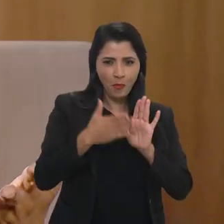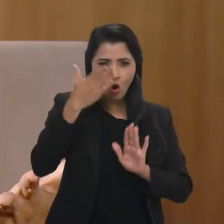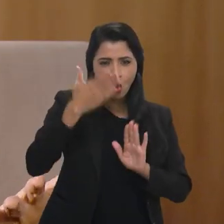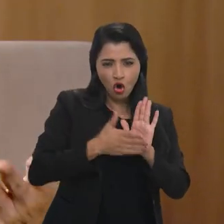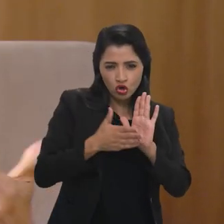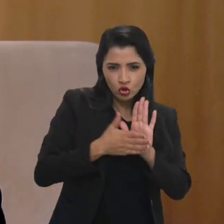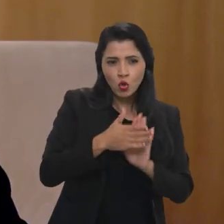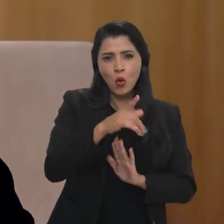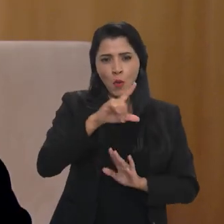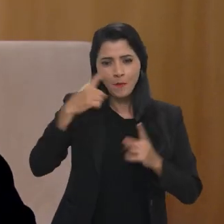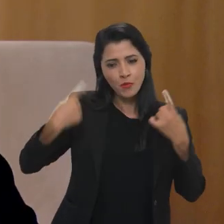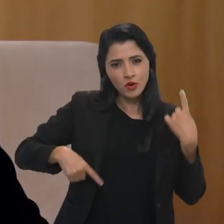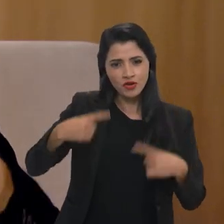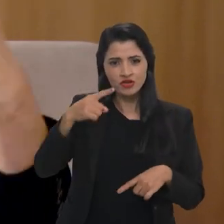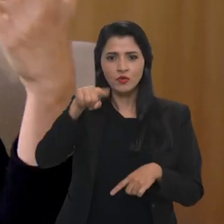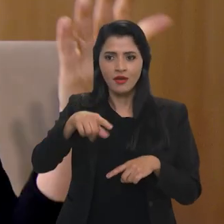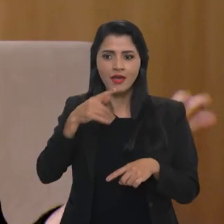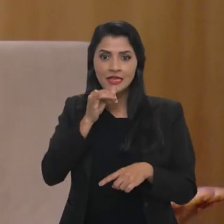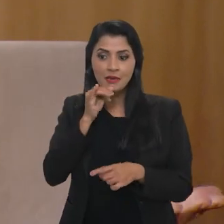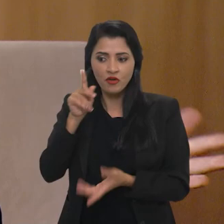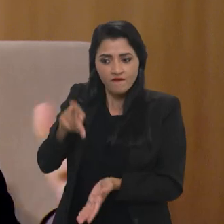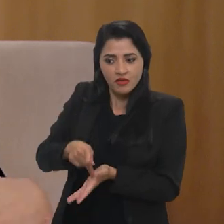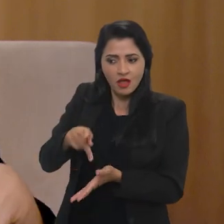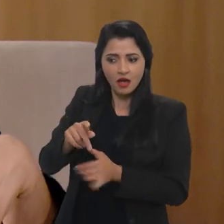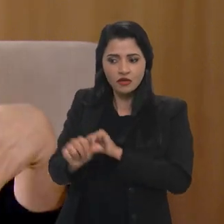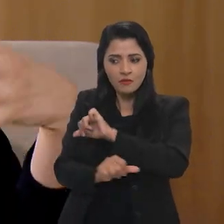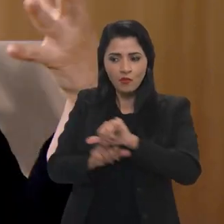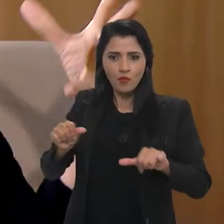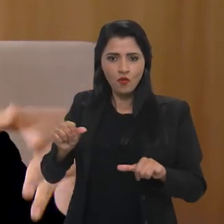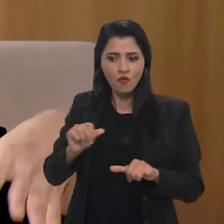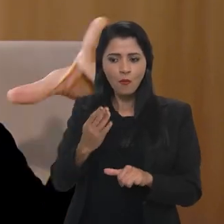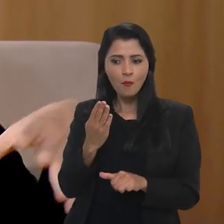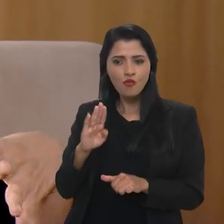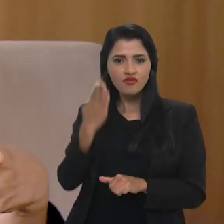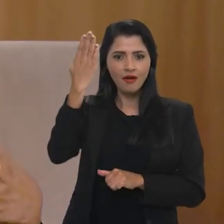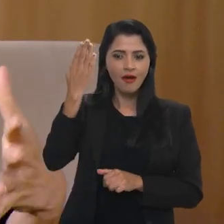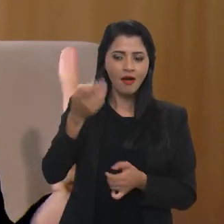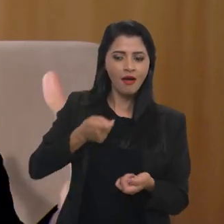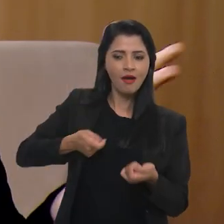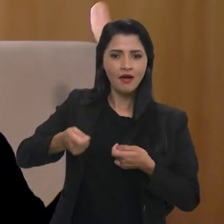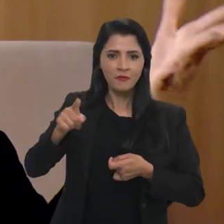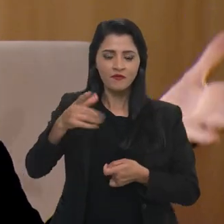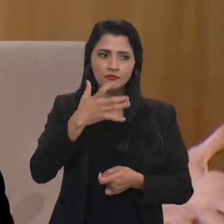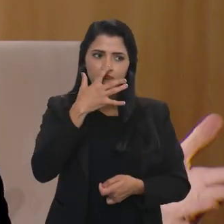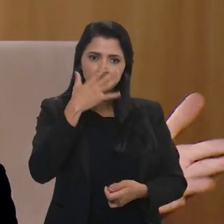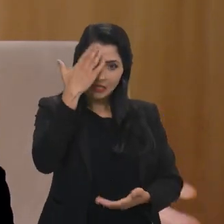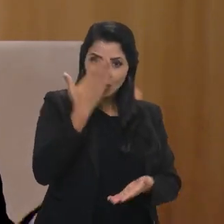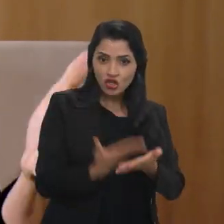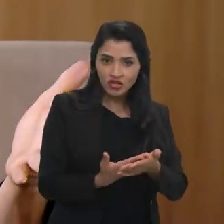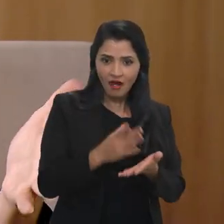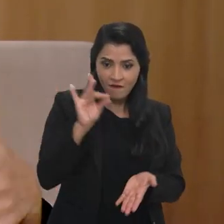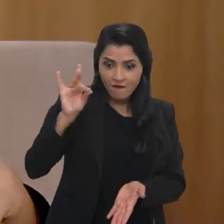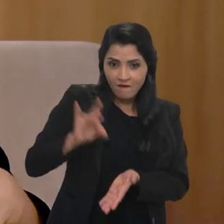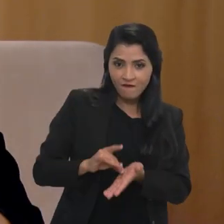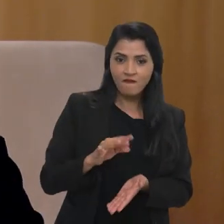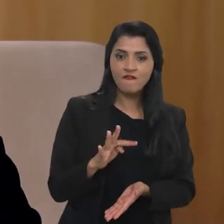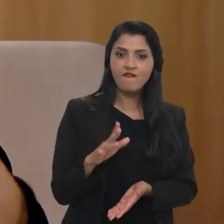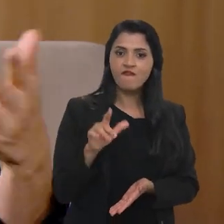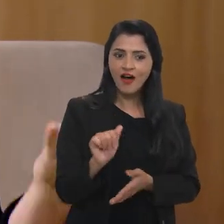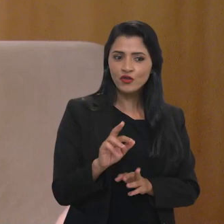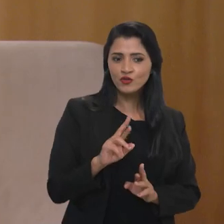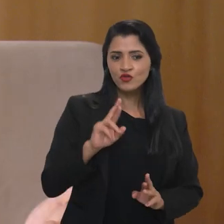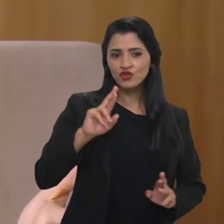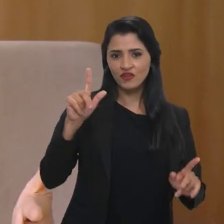finalidade específica, essa finalidade é falsear a realidade, você acreditar que os fatos não são os fatos e são diferentes